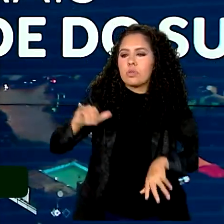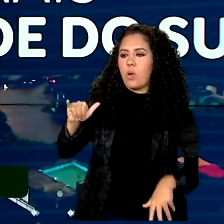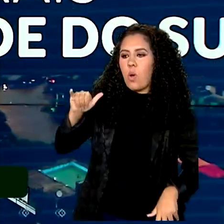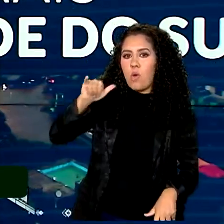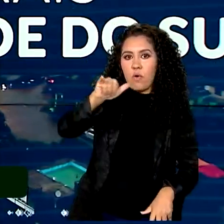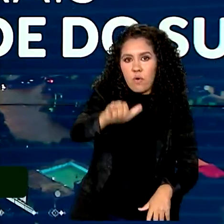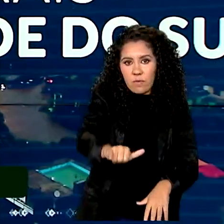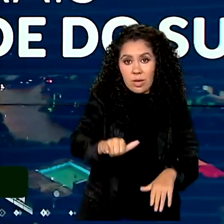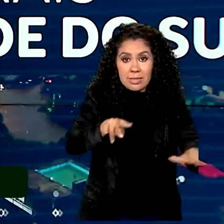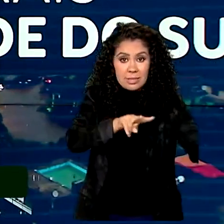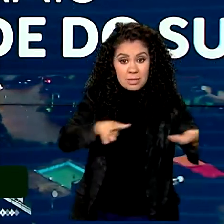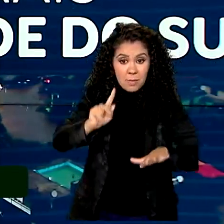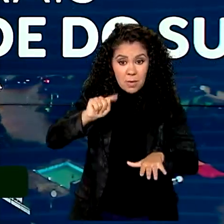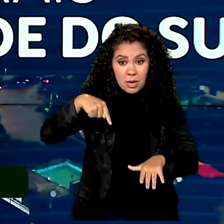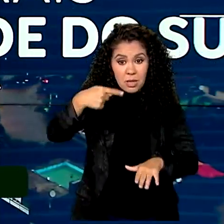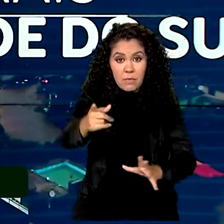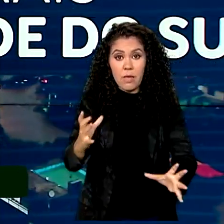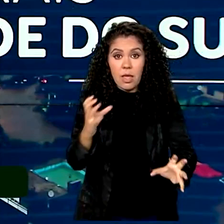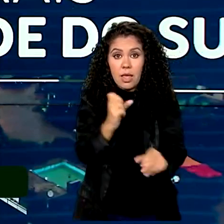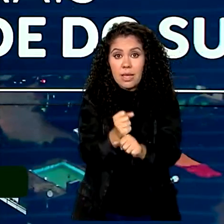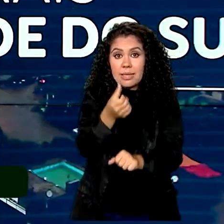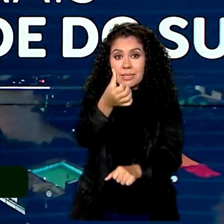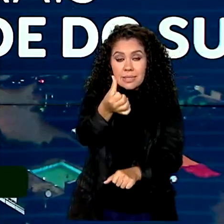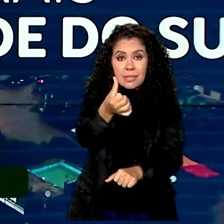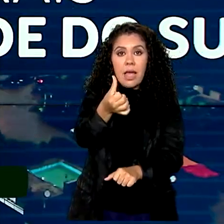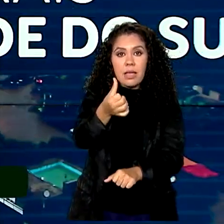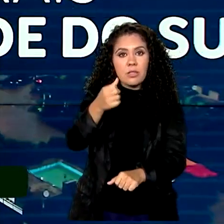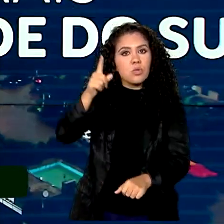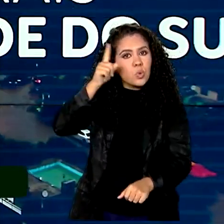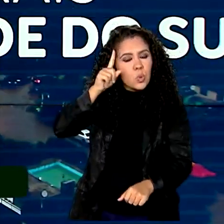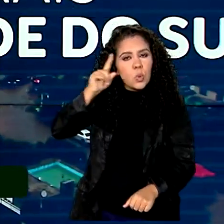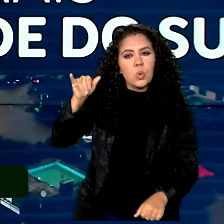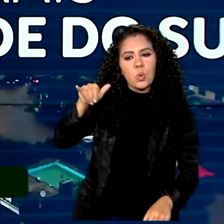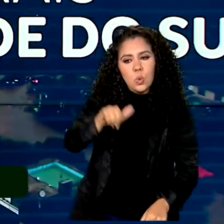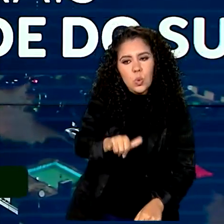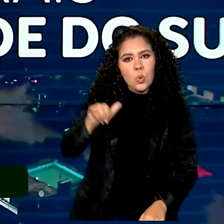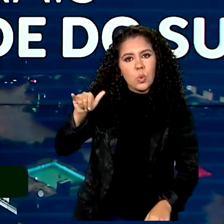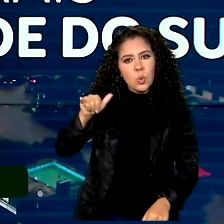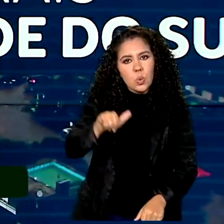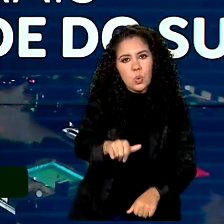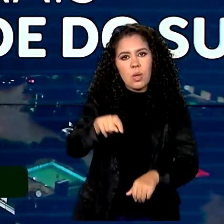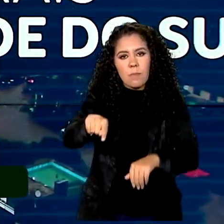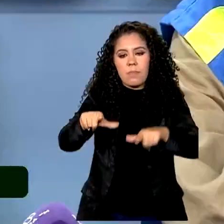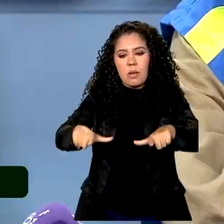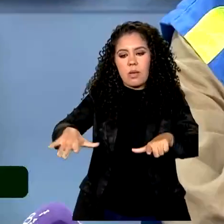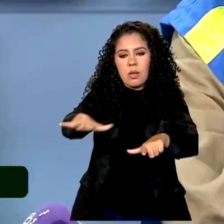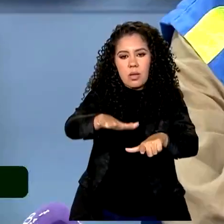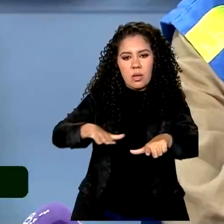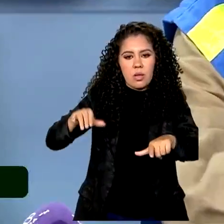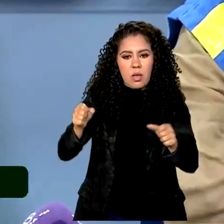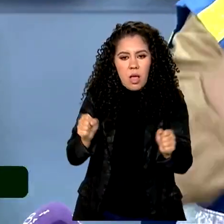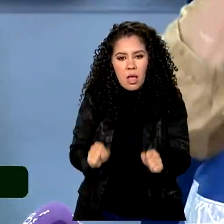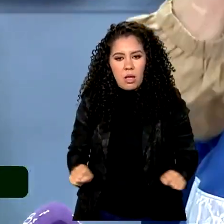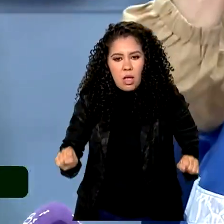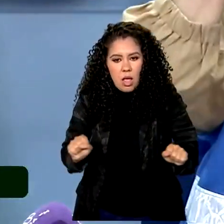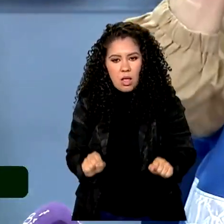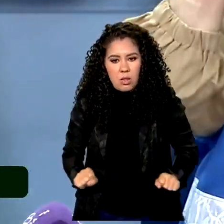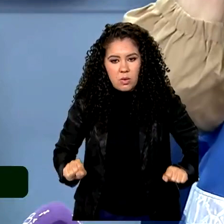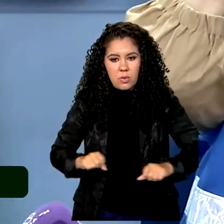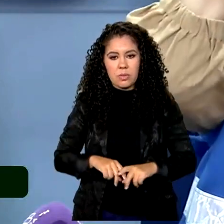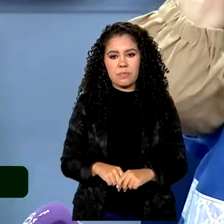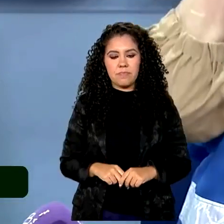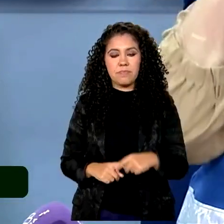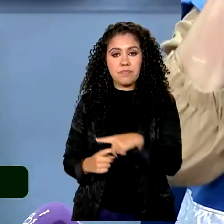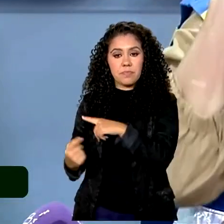A partir da semana que vem, serão seis voos diários diretos para Canoas. Nós temos hoje